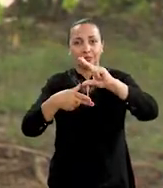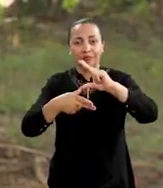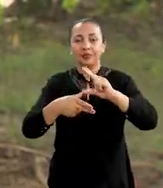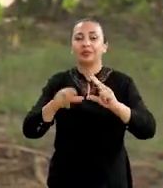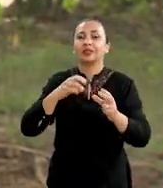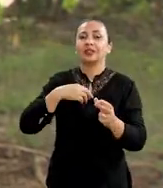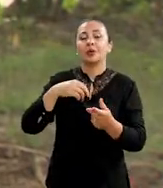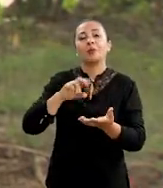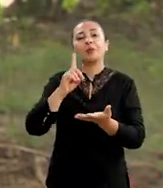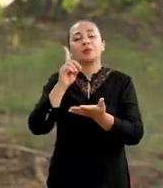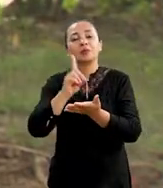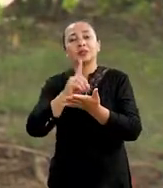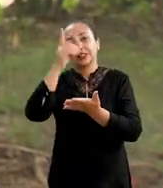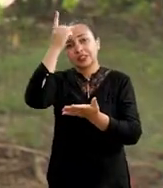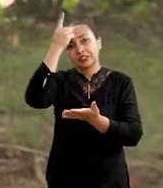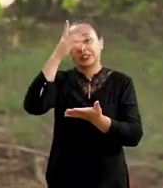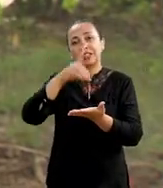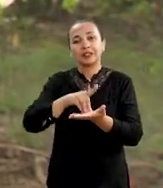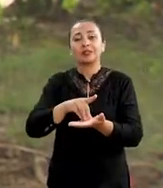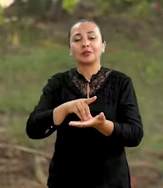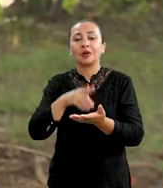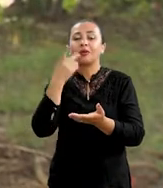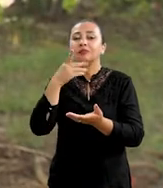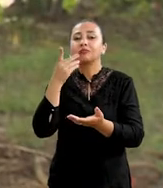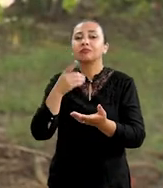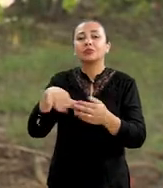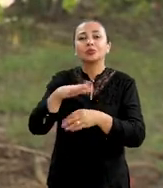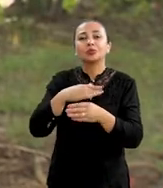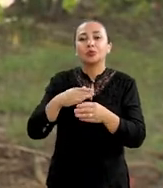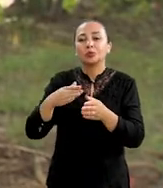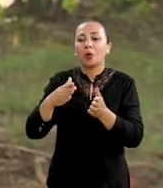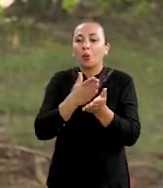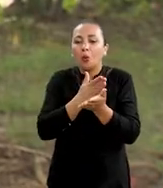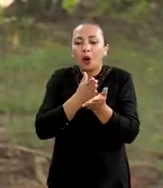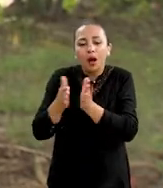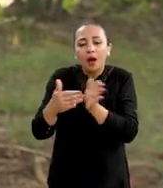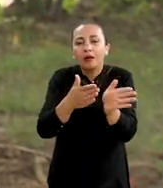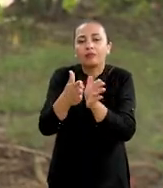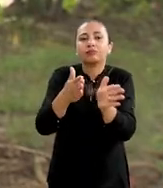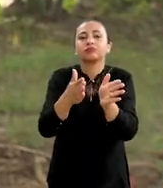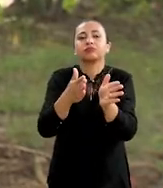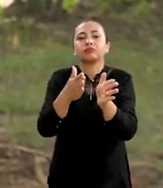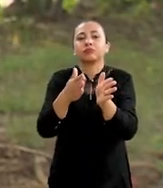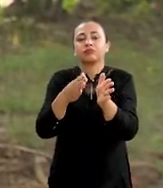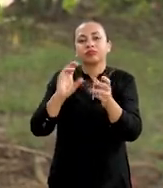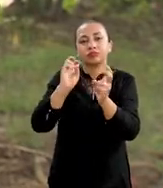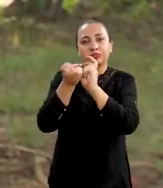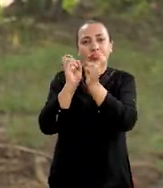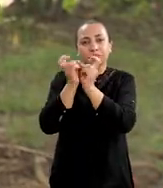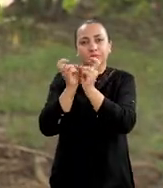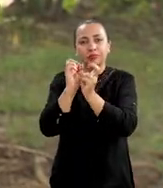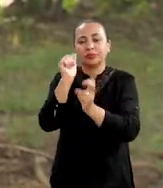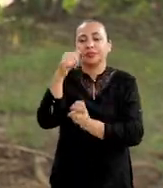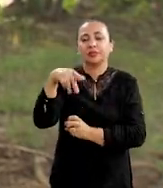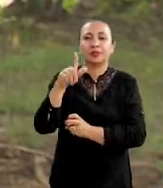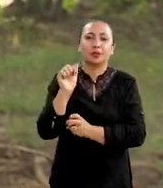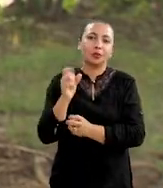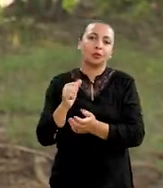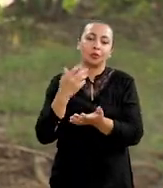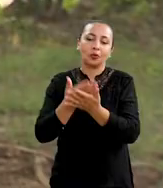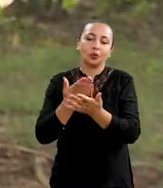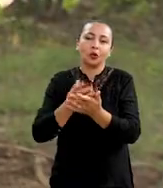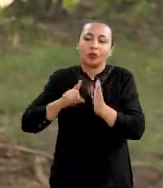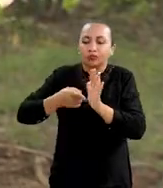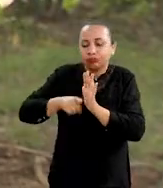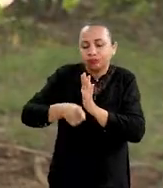Cachineste Diniz, é uma dissertação, que fala sobre os trânsitos musicais da capoeira, Angola. Esse foi um estudo que mais